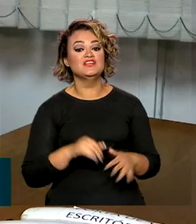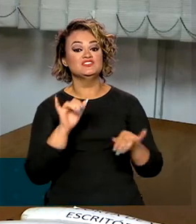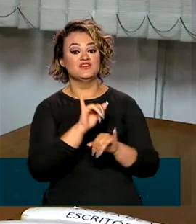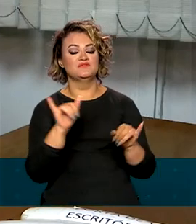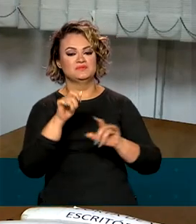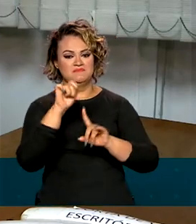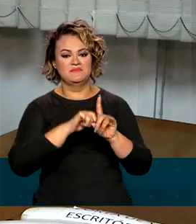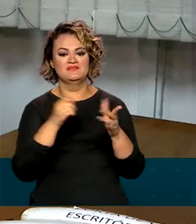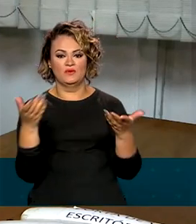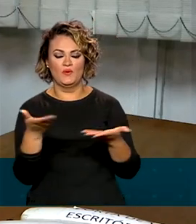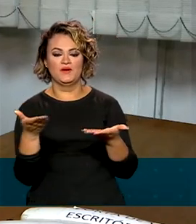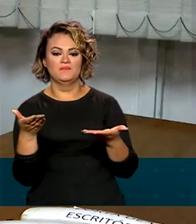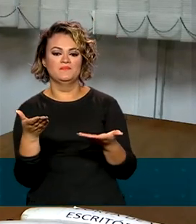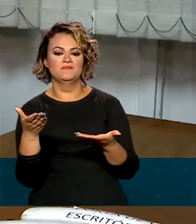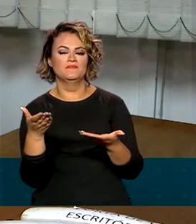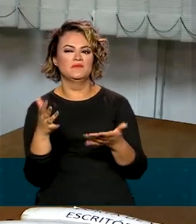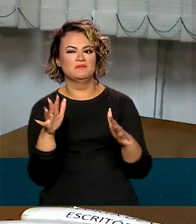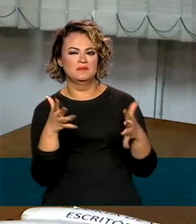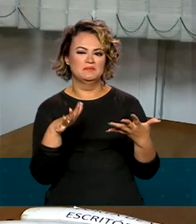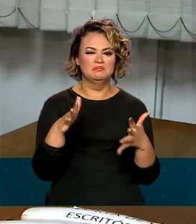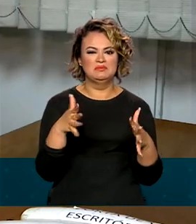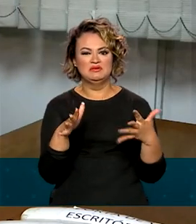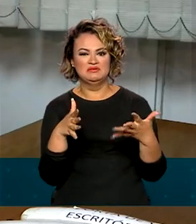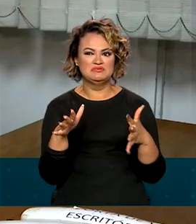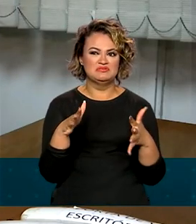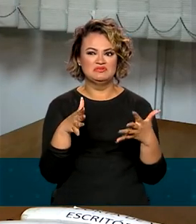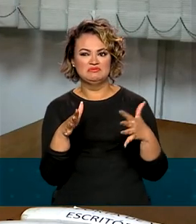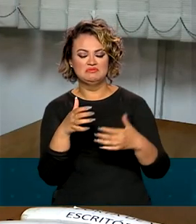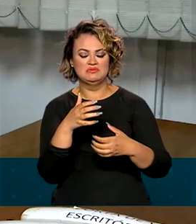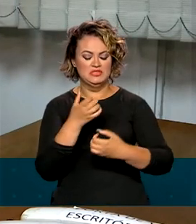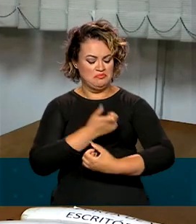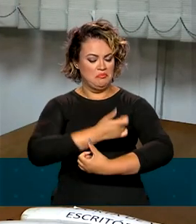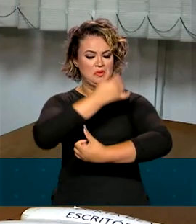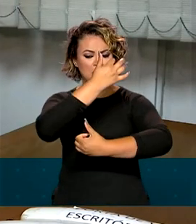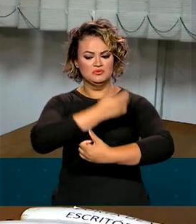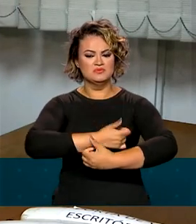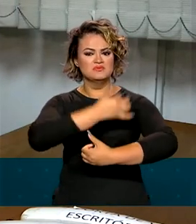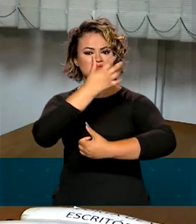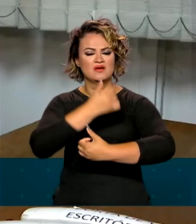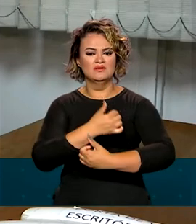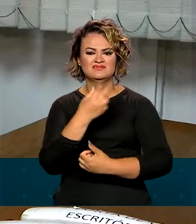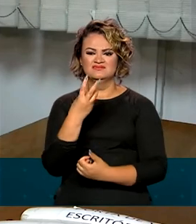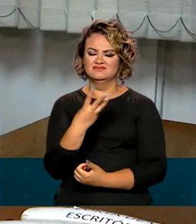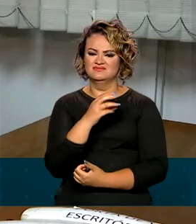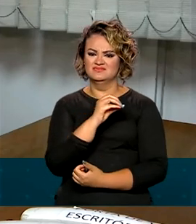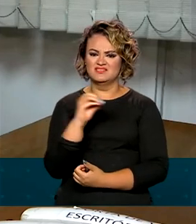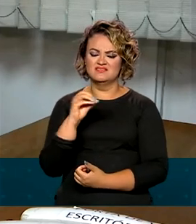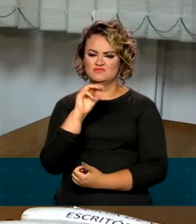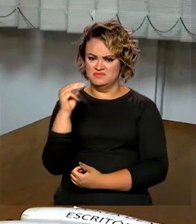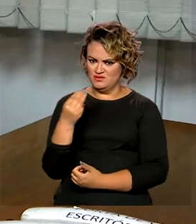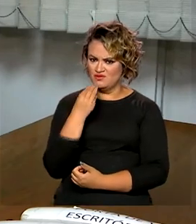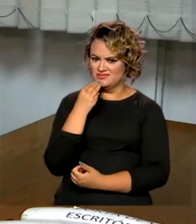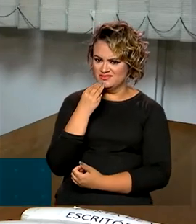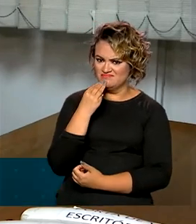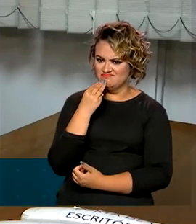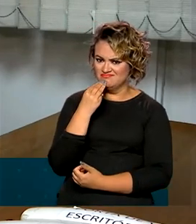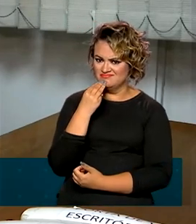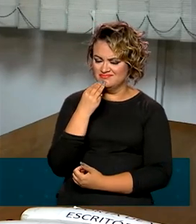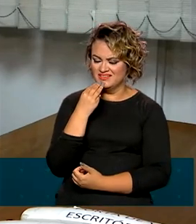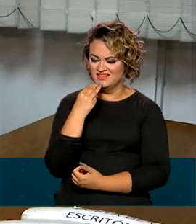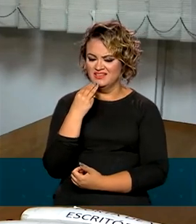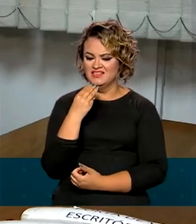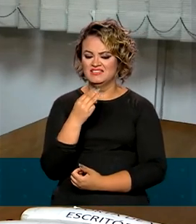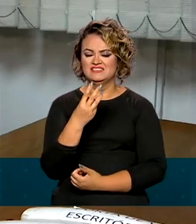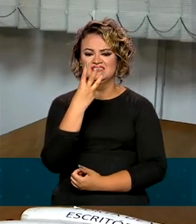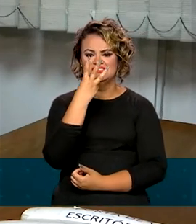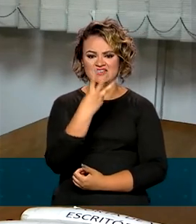este mês uma estimativa de uma produção estimada de mais de 300 milhões, como vocês falaram, mais especificamente